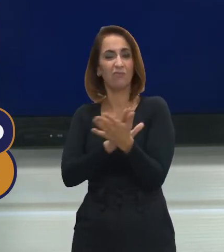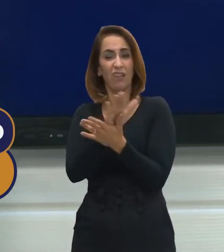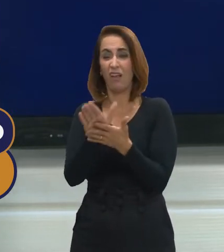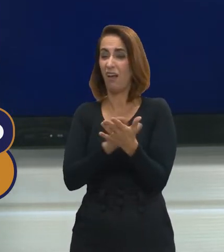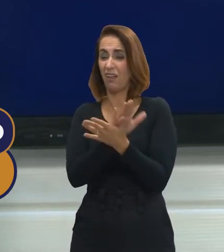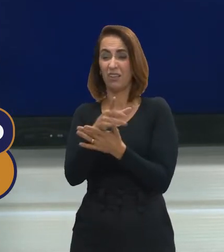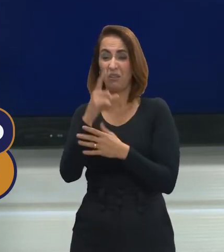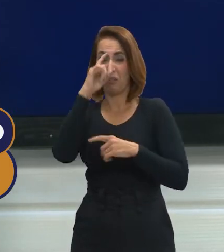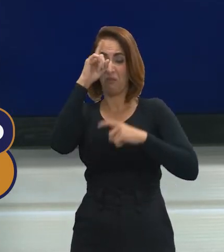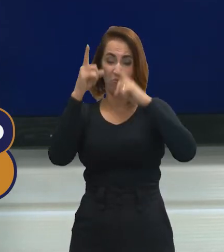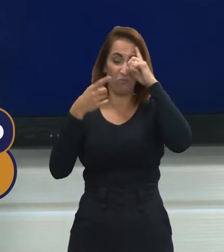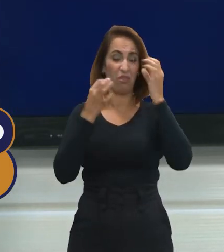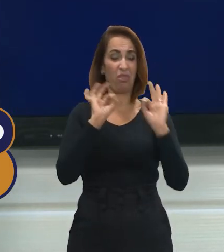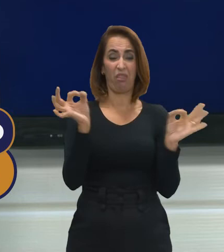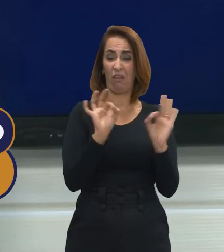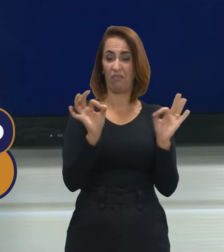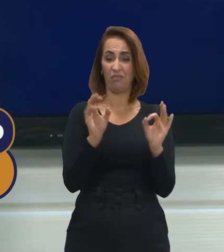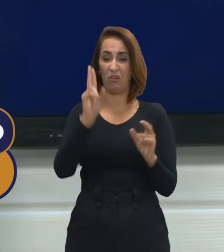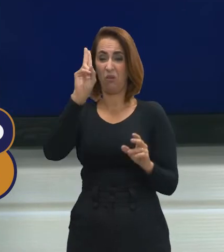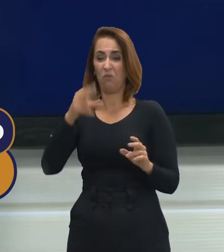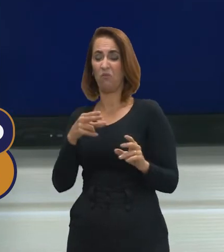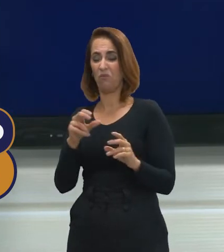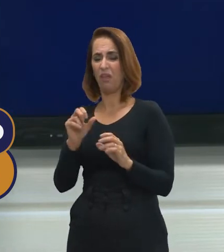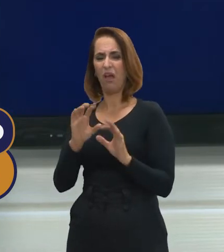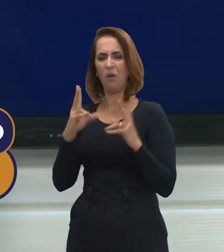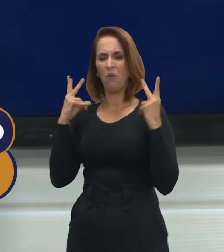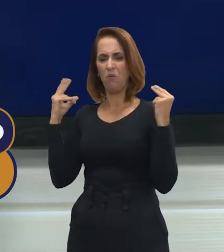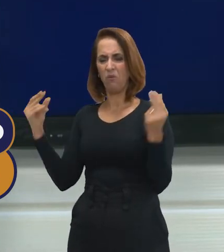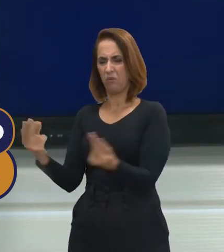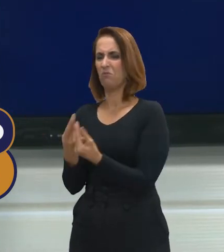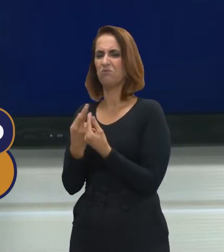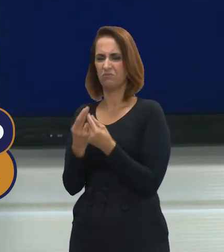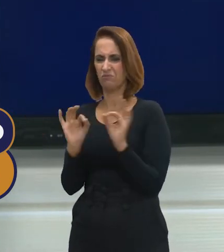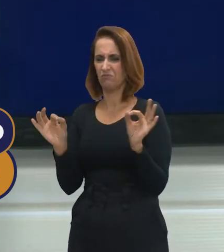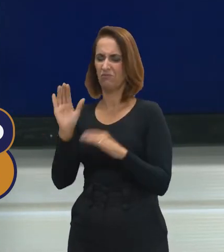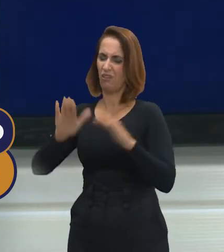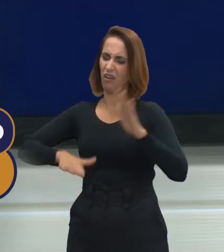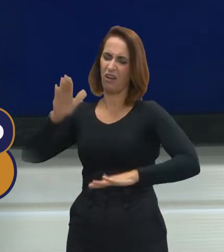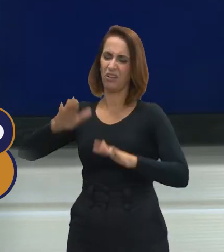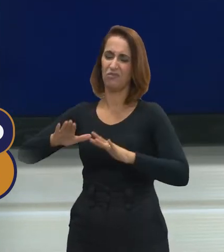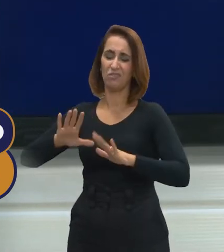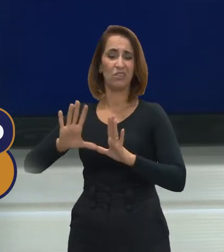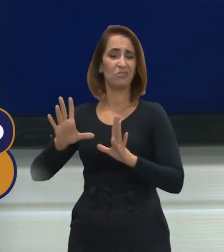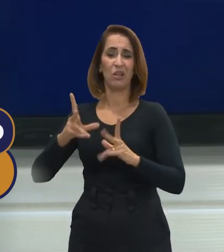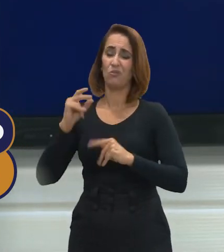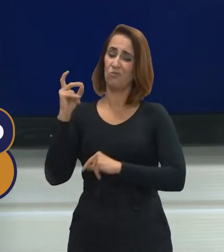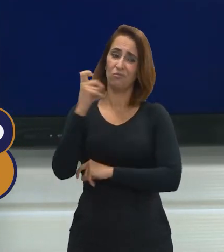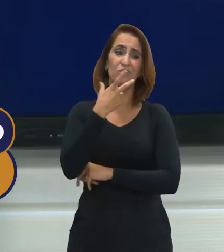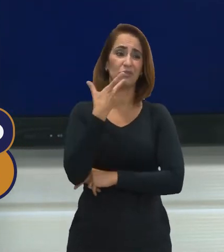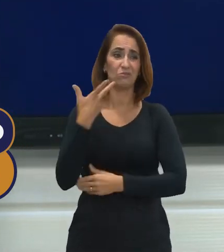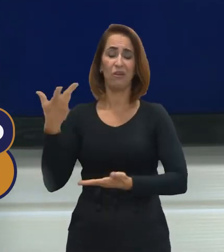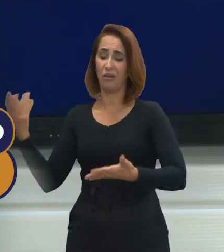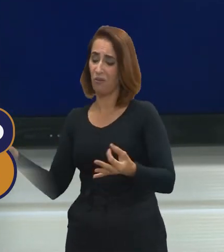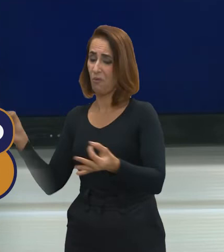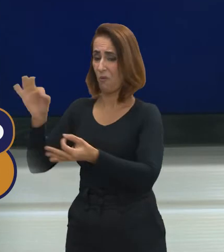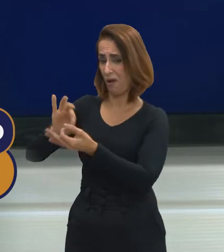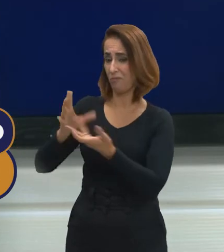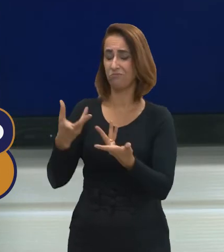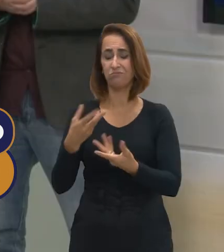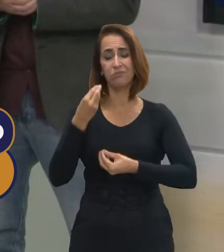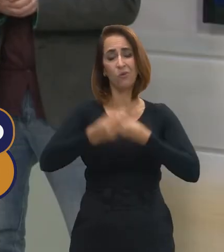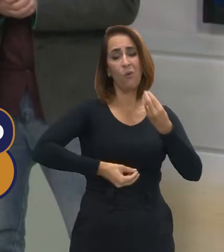sem inventar muito e sem utilizar o senso comum que é algo, às vezes, irresistível para nós.